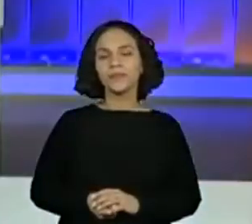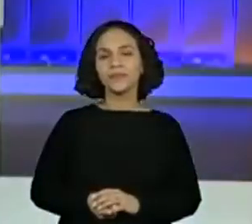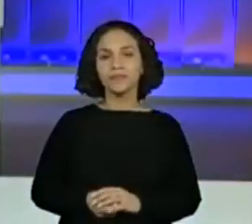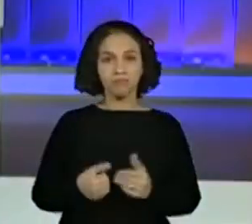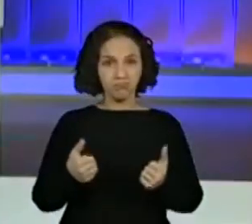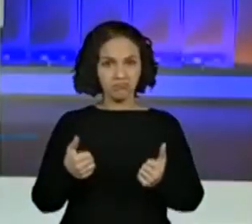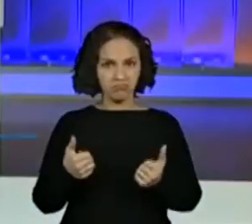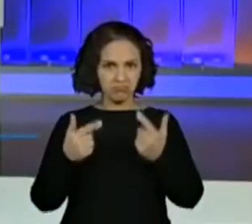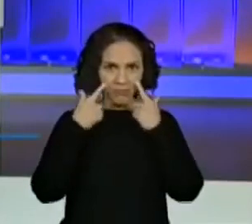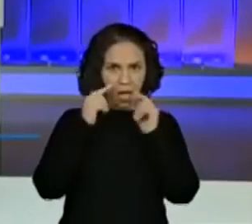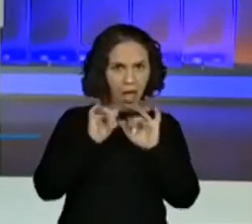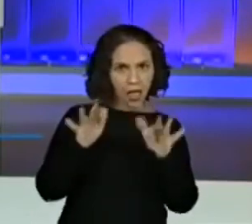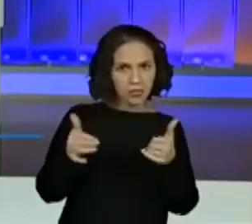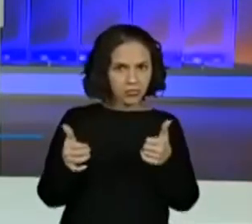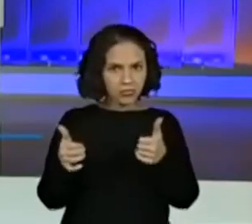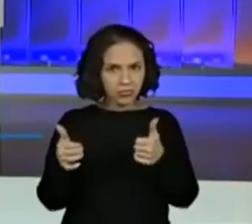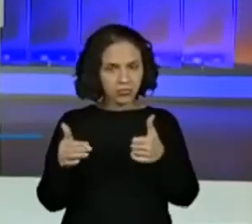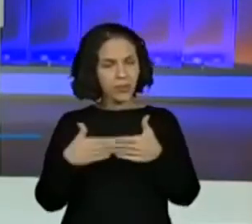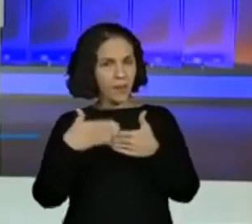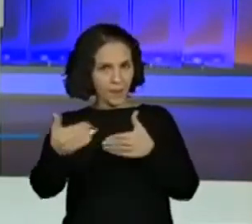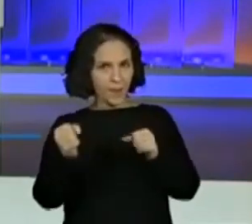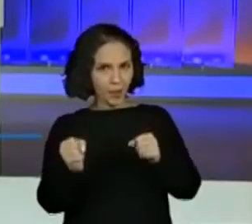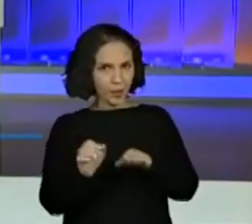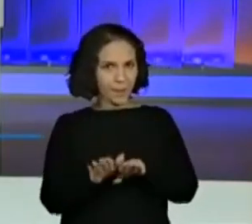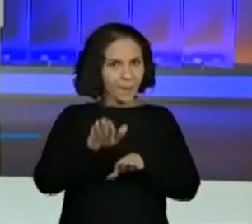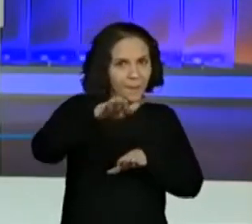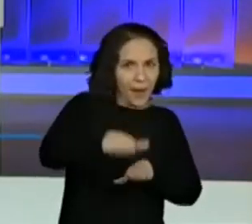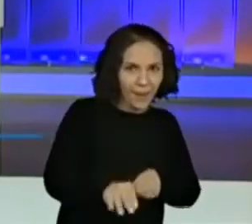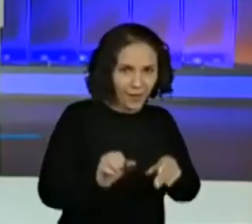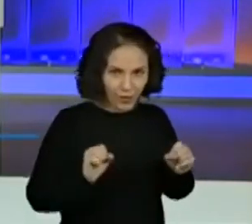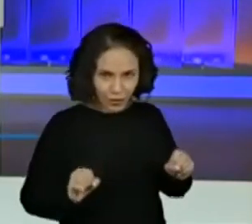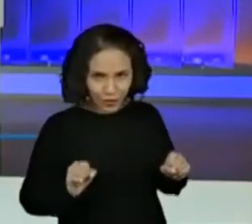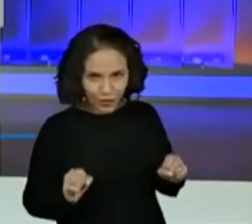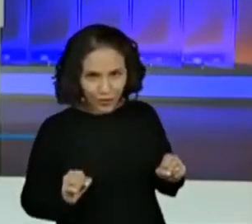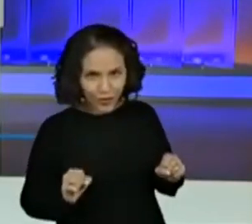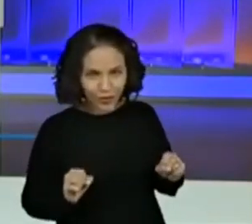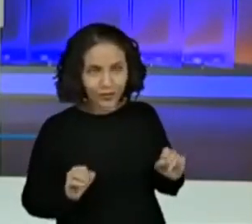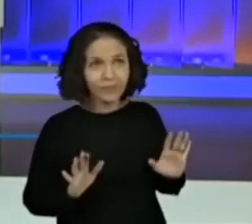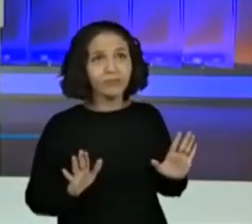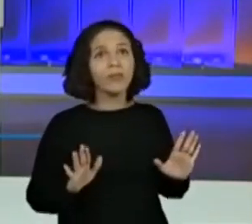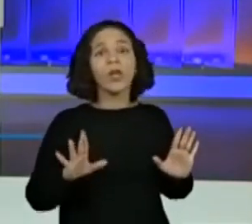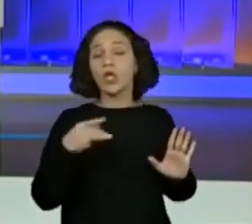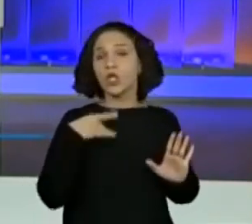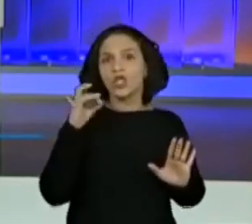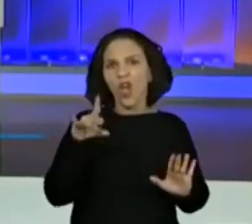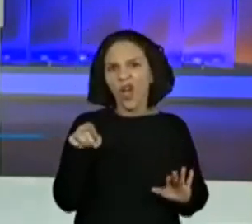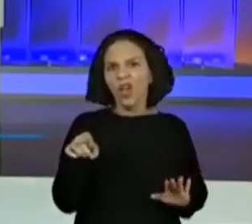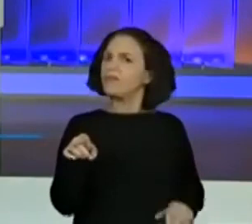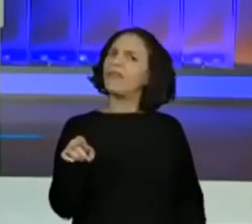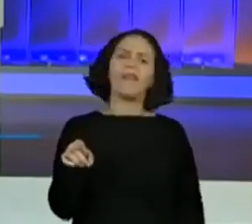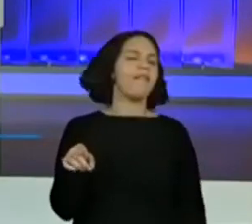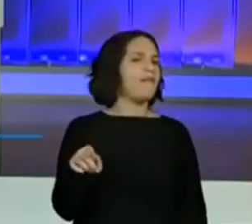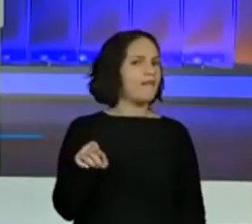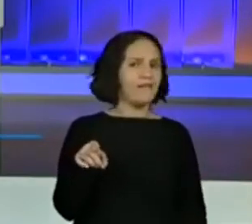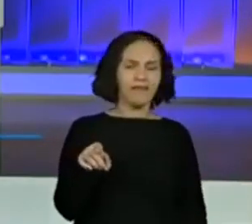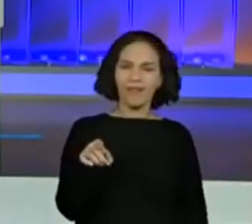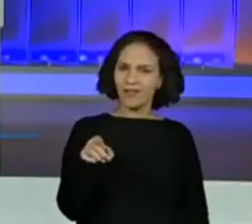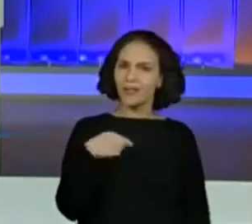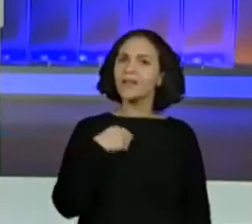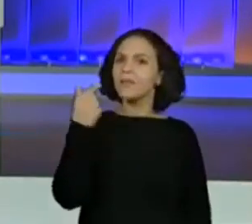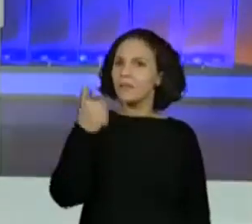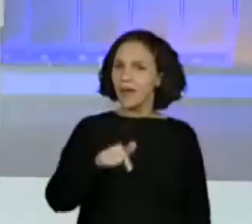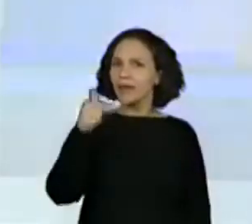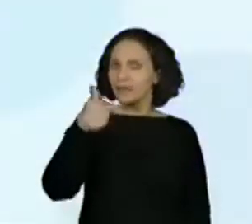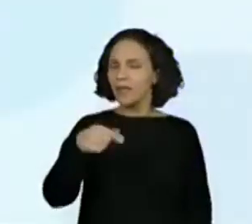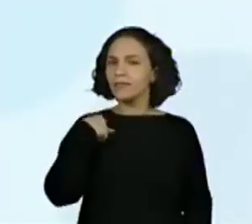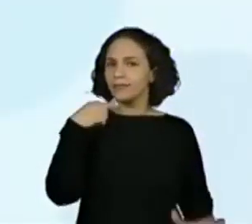Até aí, tudo bem? Vamos para a próxima? Vamos entender? Porque eu não quero só isso, certo? Então, vamos lá, vamos ver